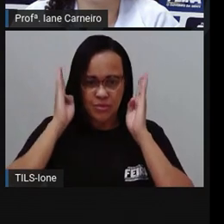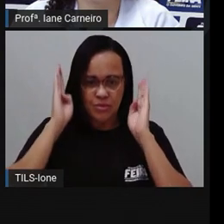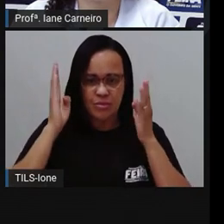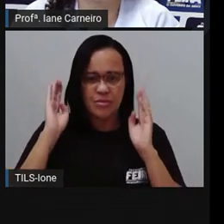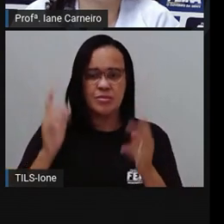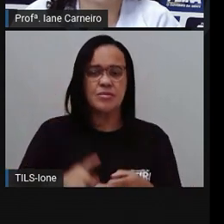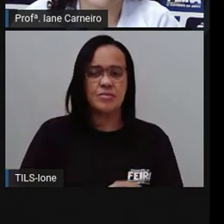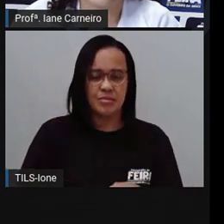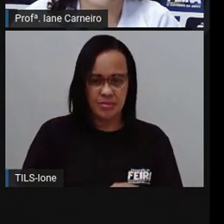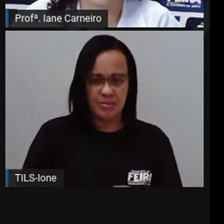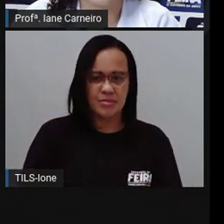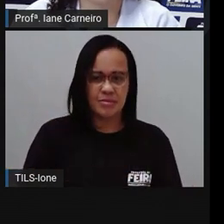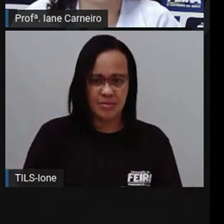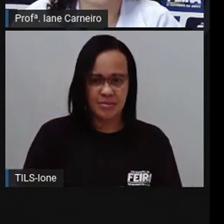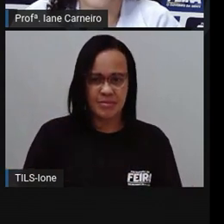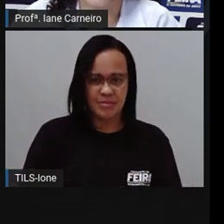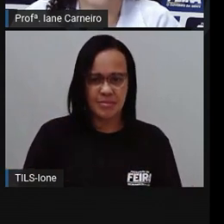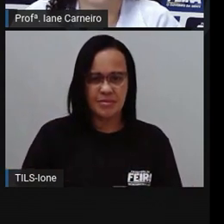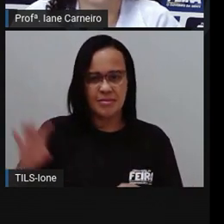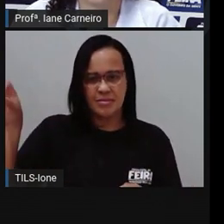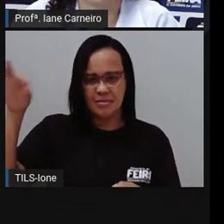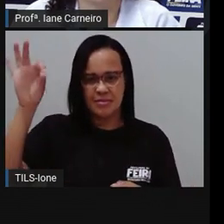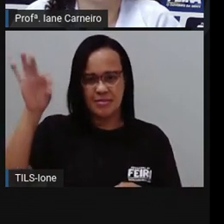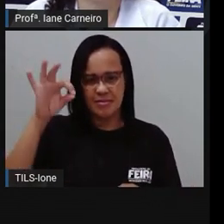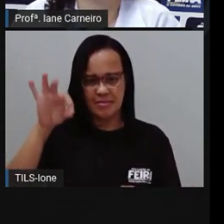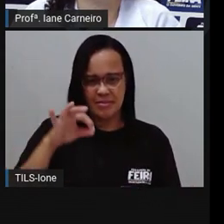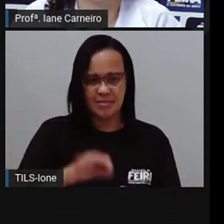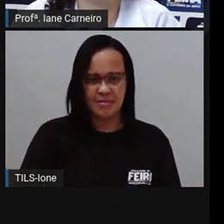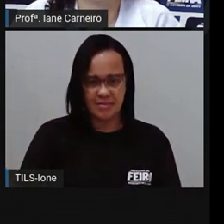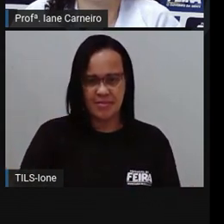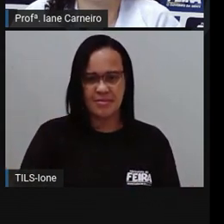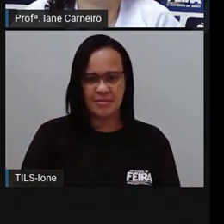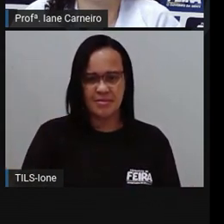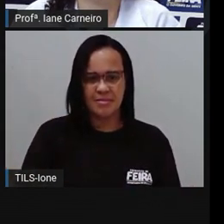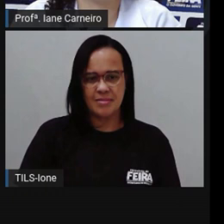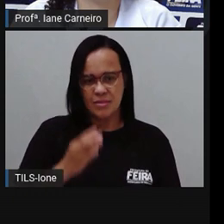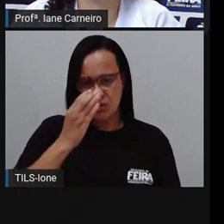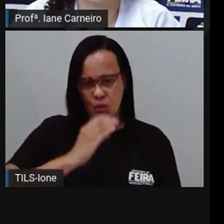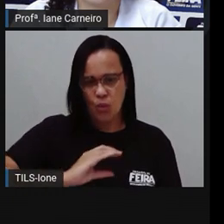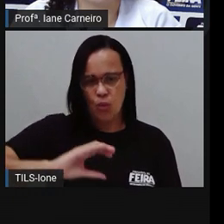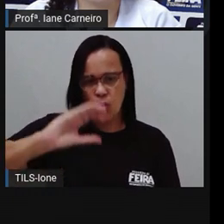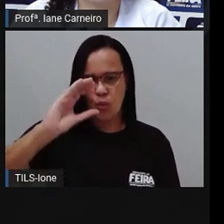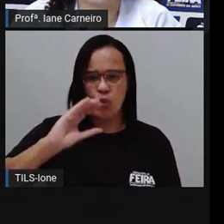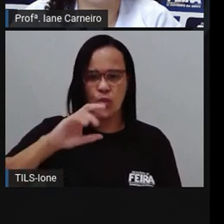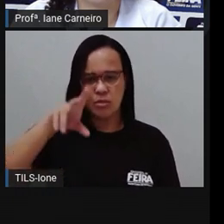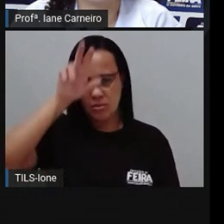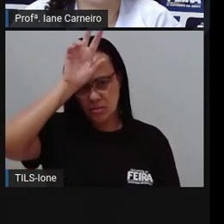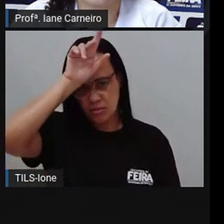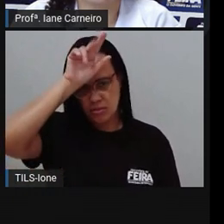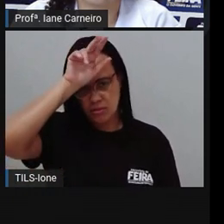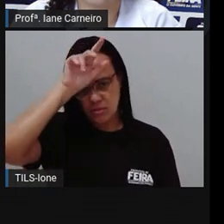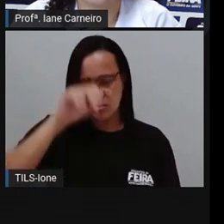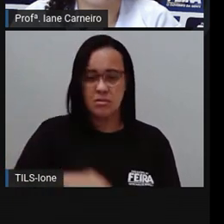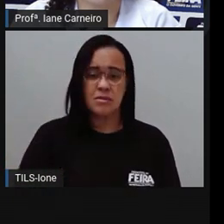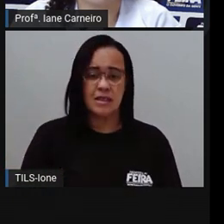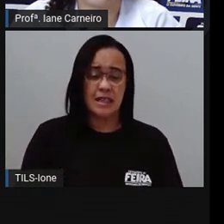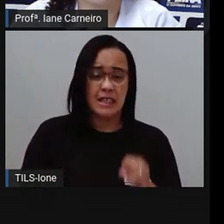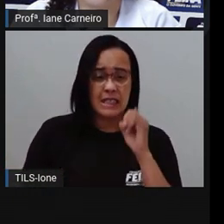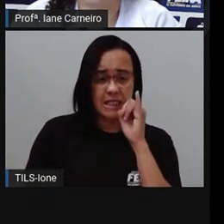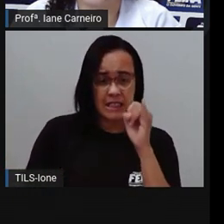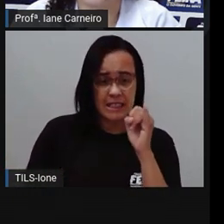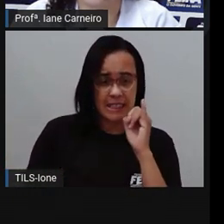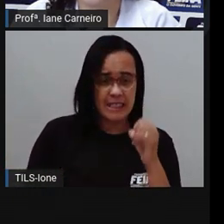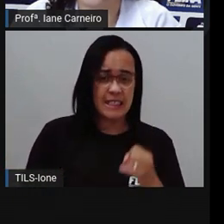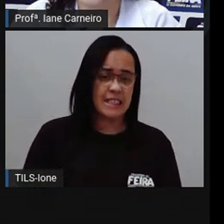cinco, seis. Se a gente tirar o jumento e o elefante. Eita, a Pró